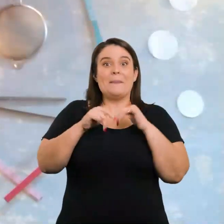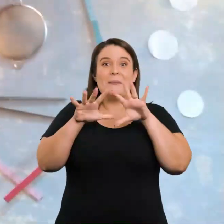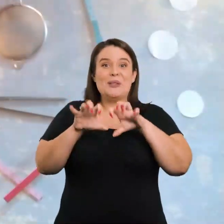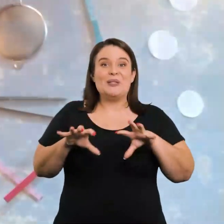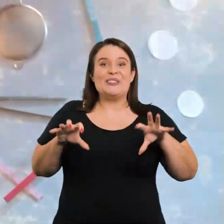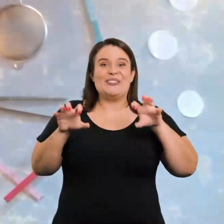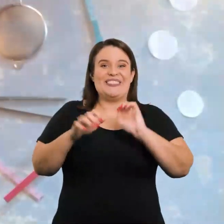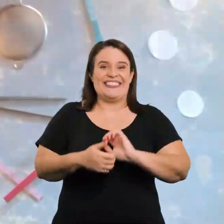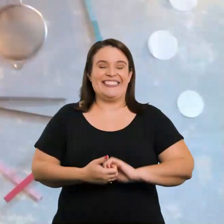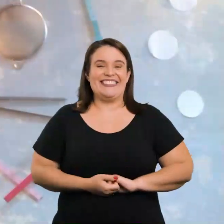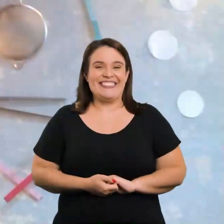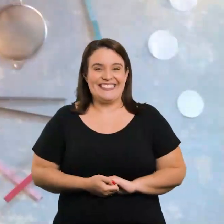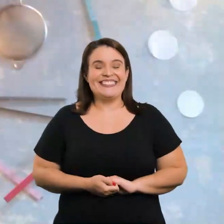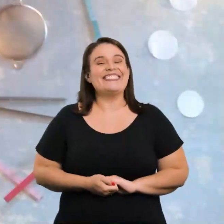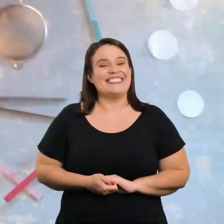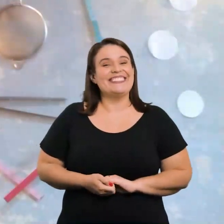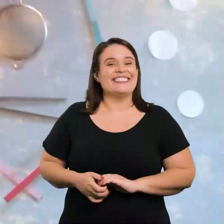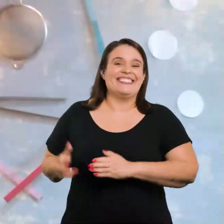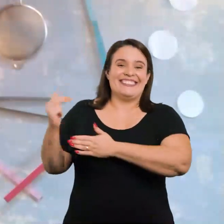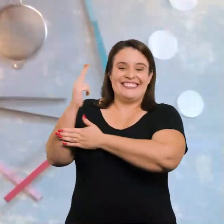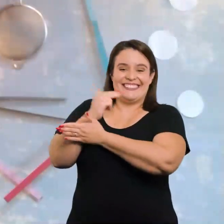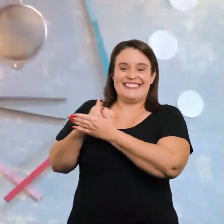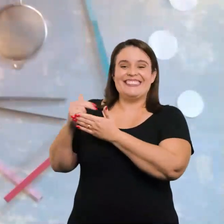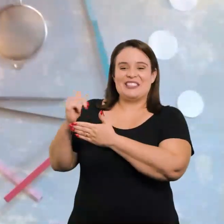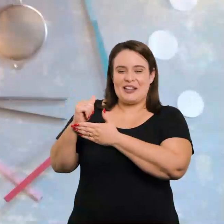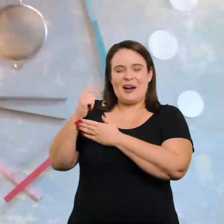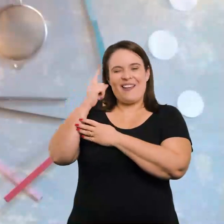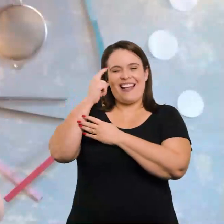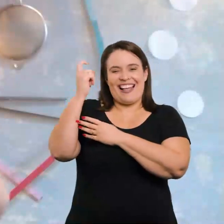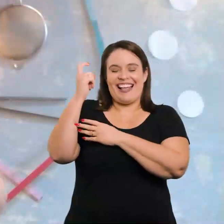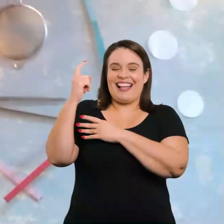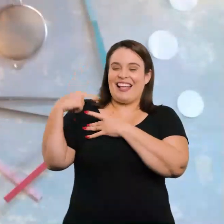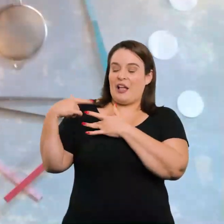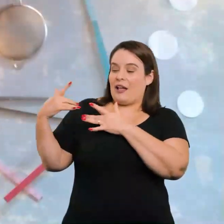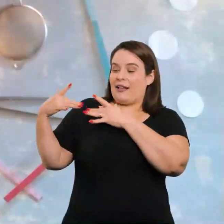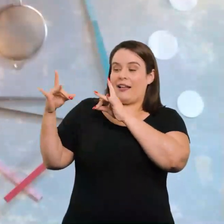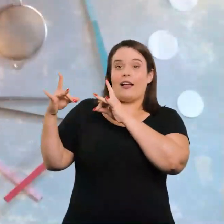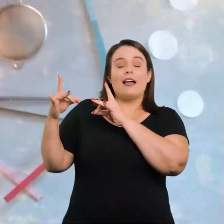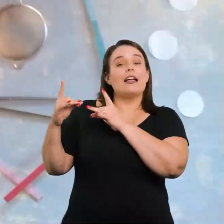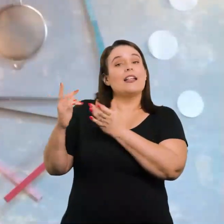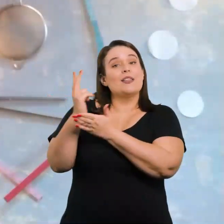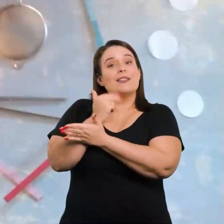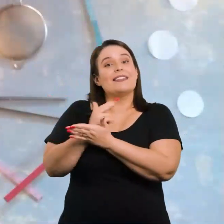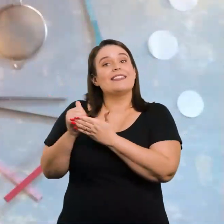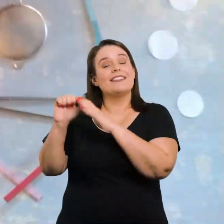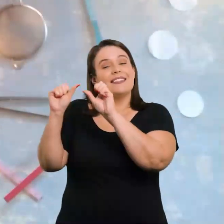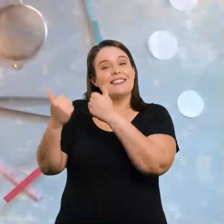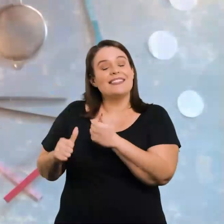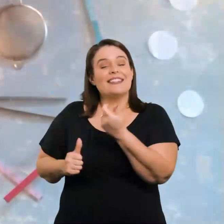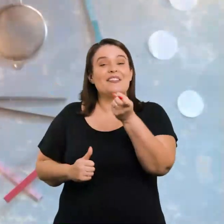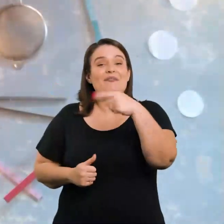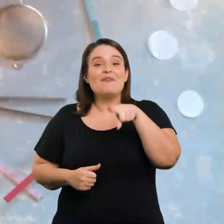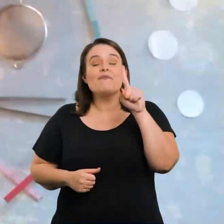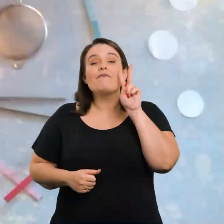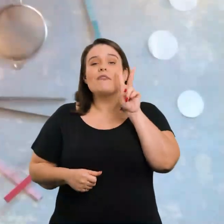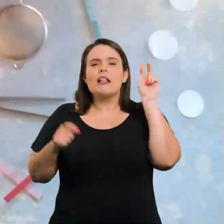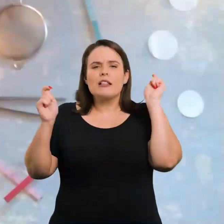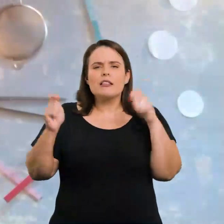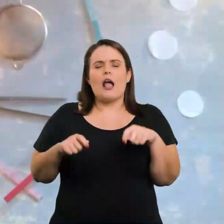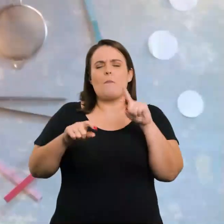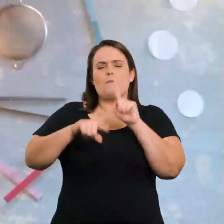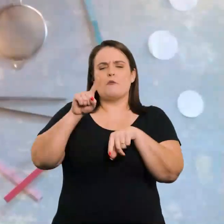parecem nuvens. Foi nessa parede que eu criei e coloquei uma escultura-desenho. Lá vocês podem ver